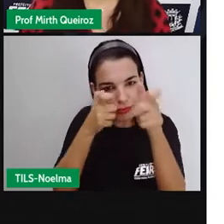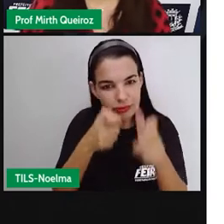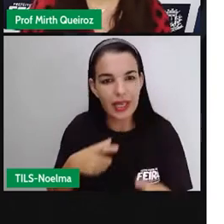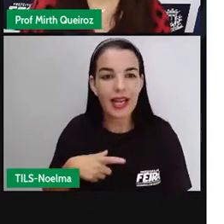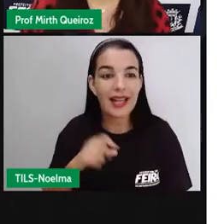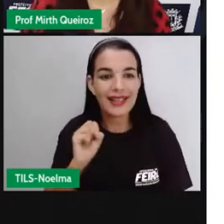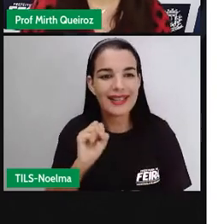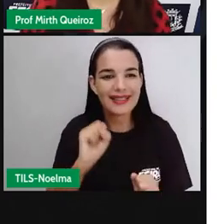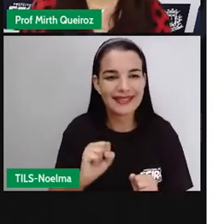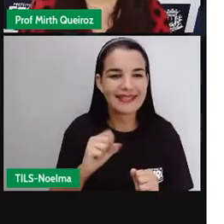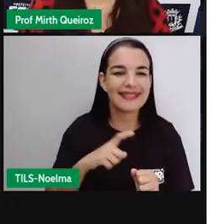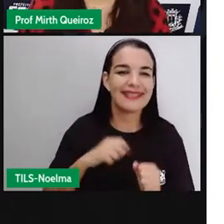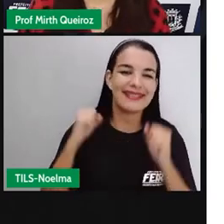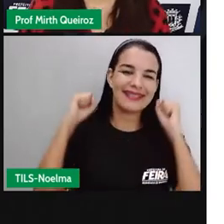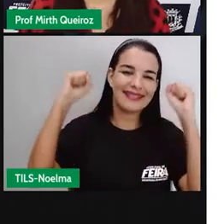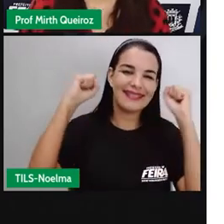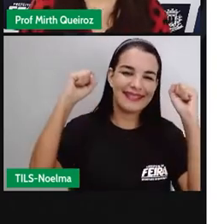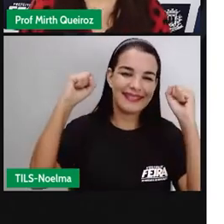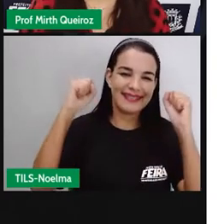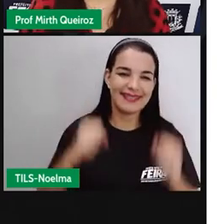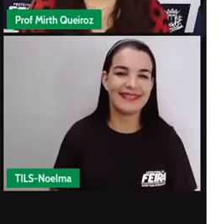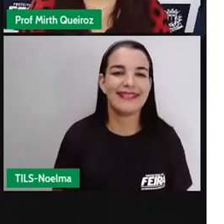vai levar o prêmio.